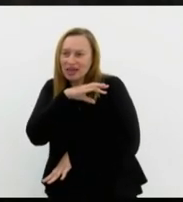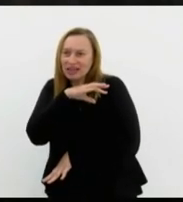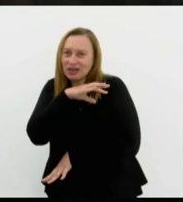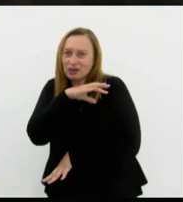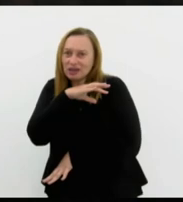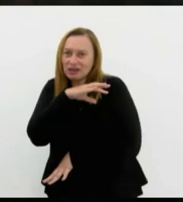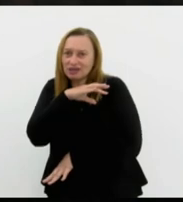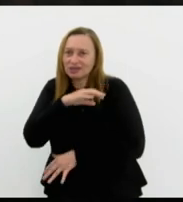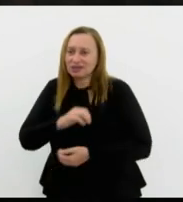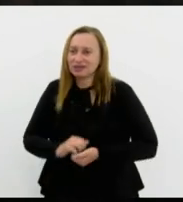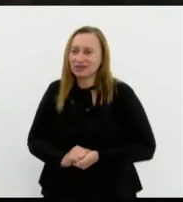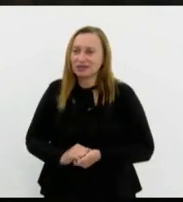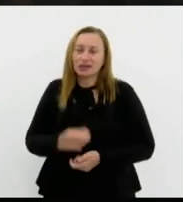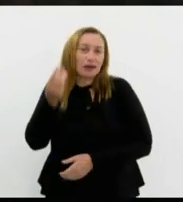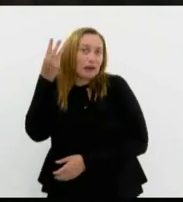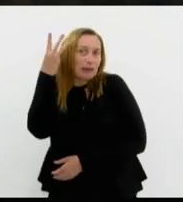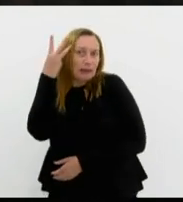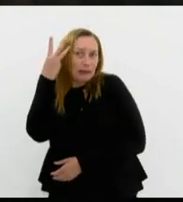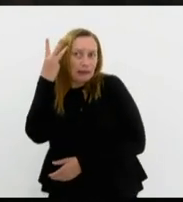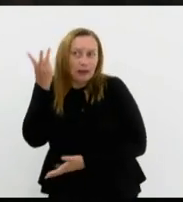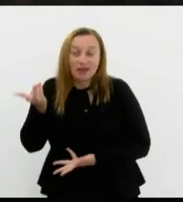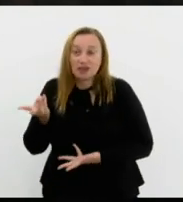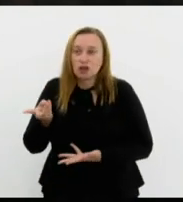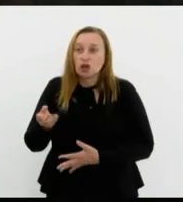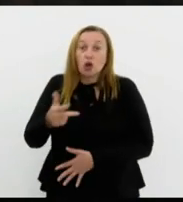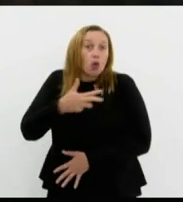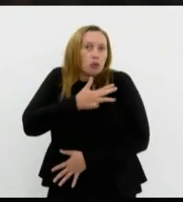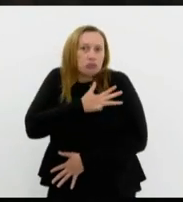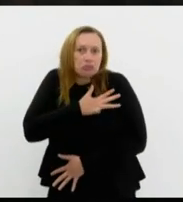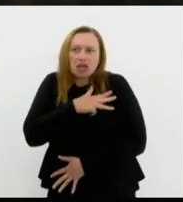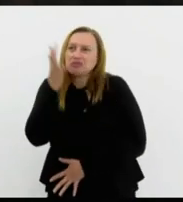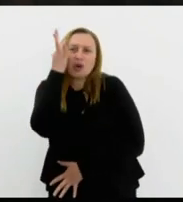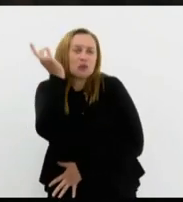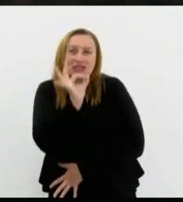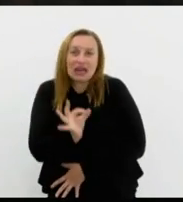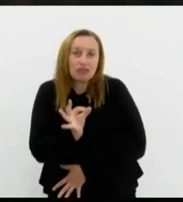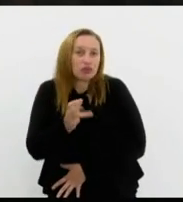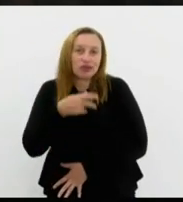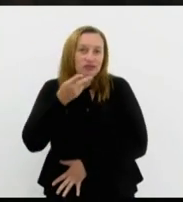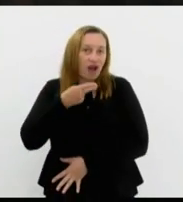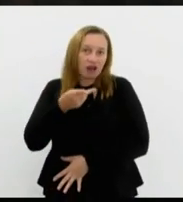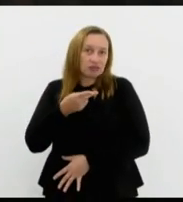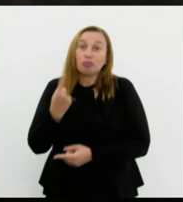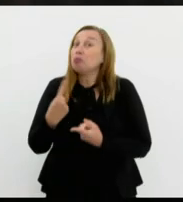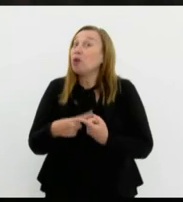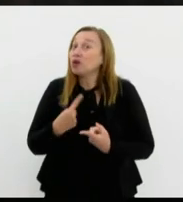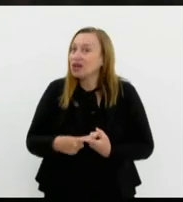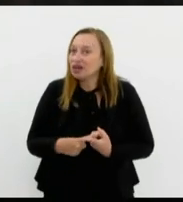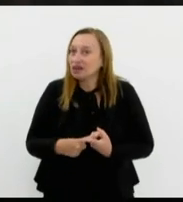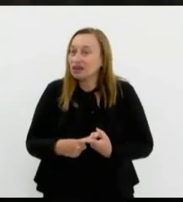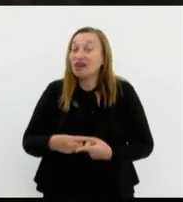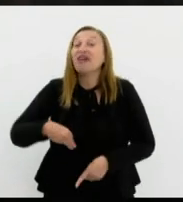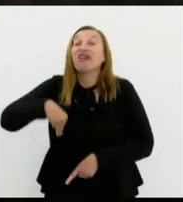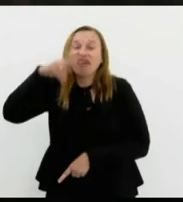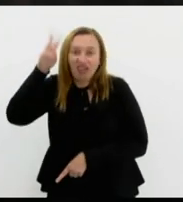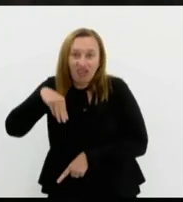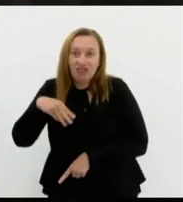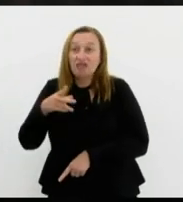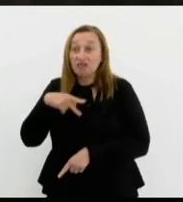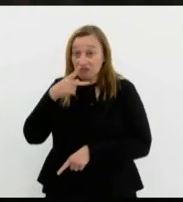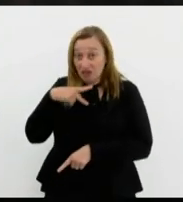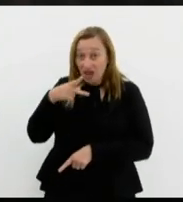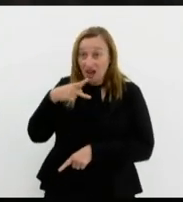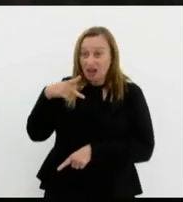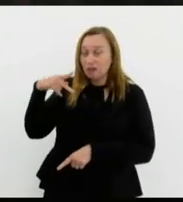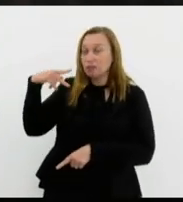o Lula não tem a menor noção do que ele fala porque quem fala por ele em política